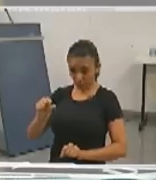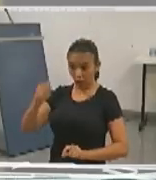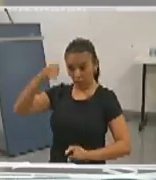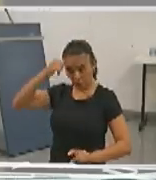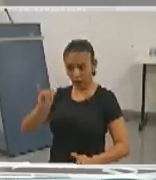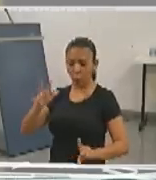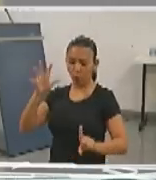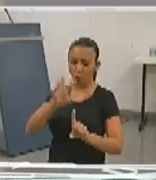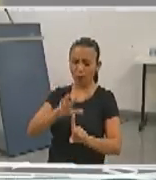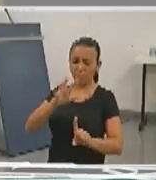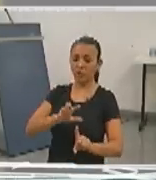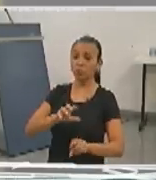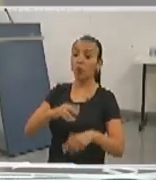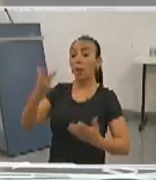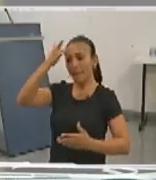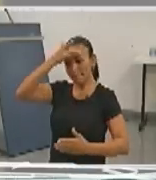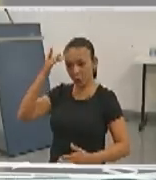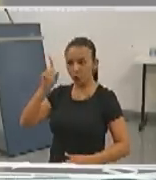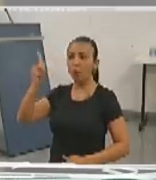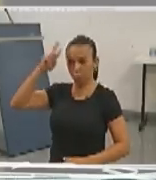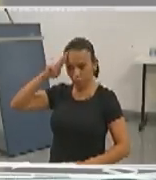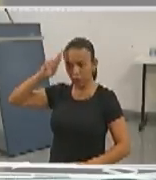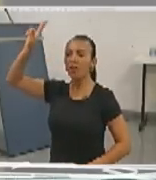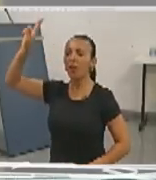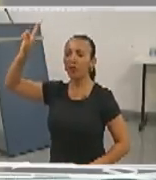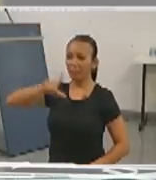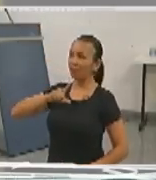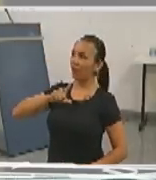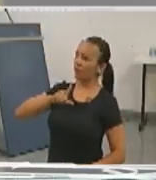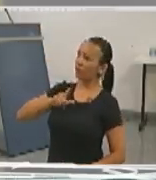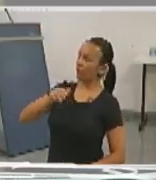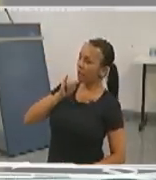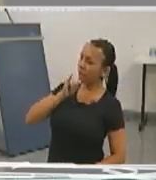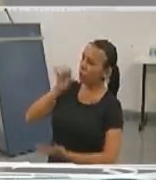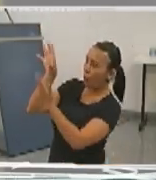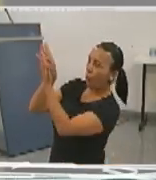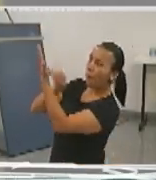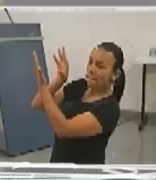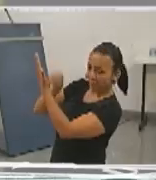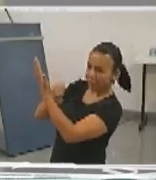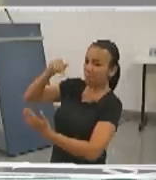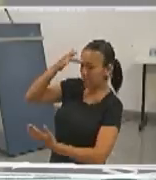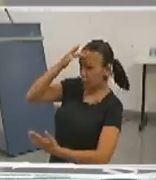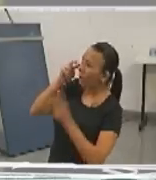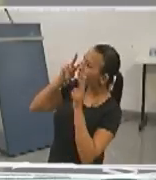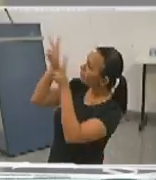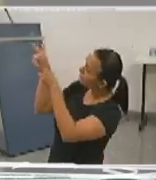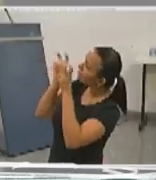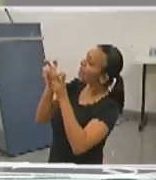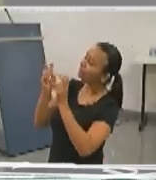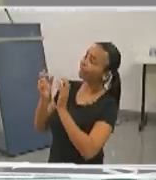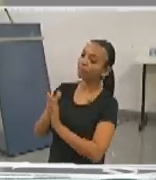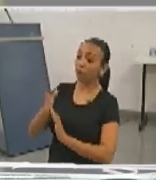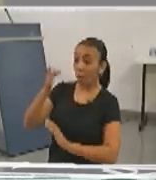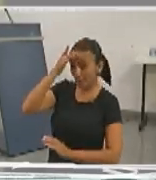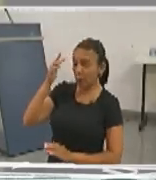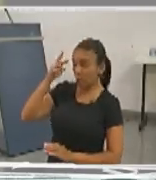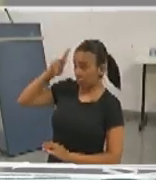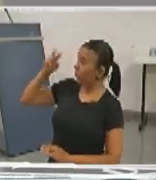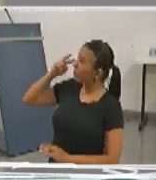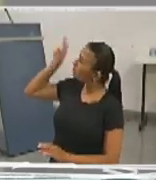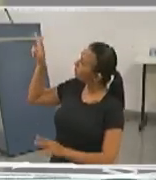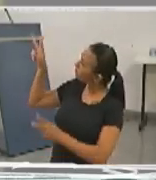as pessoas lá em cima da administração dão um exemplo para as pessoas, nós que estamos aqui embaixo. Quando as pessoas lá em cima